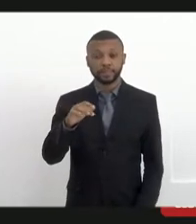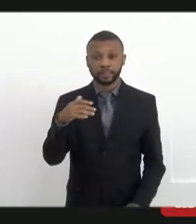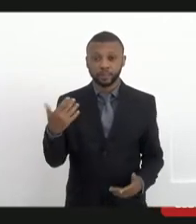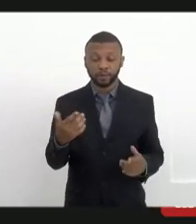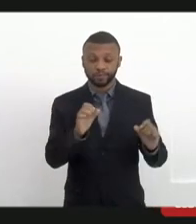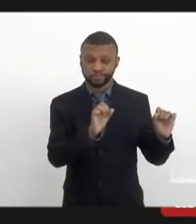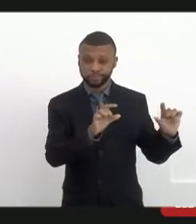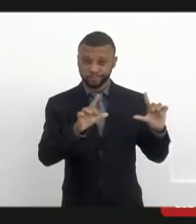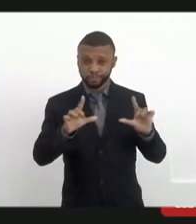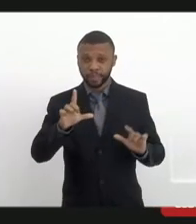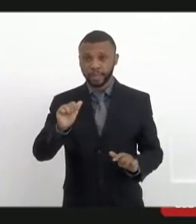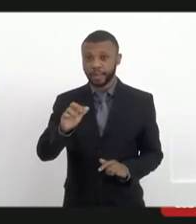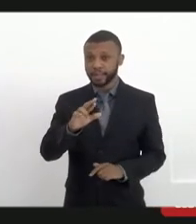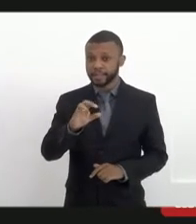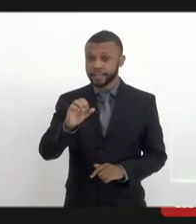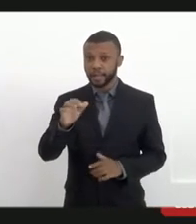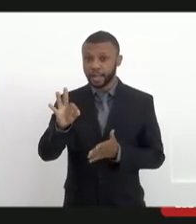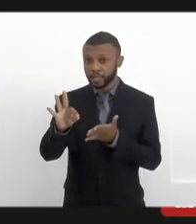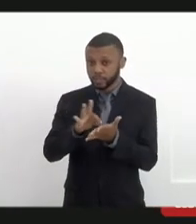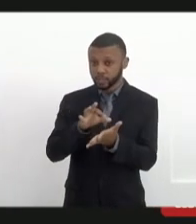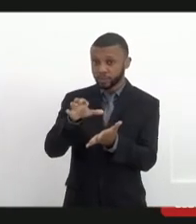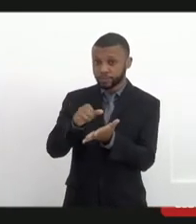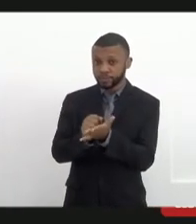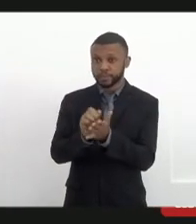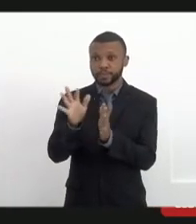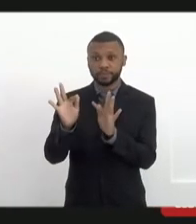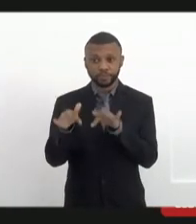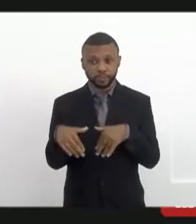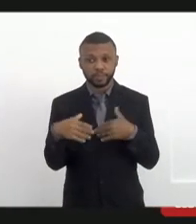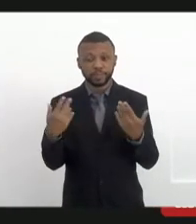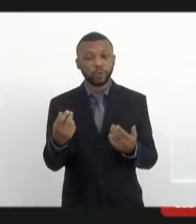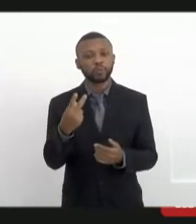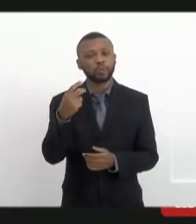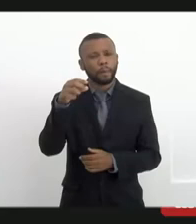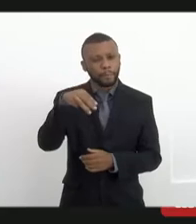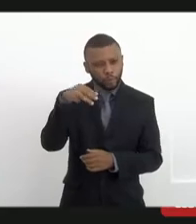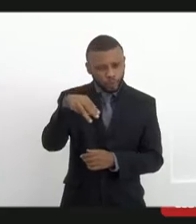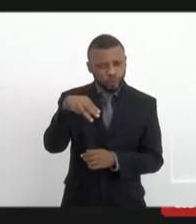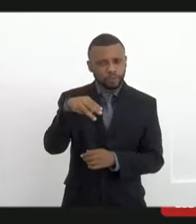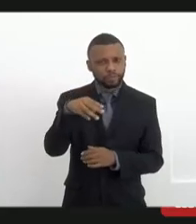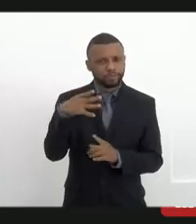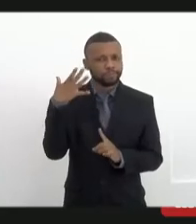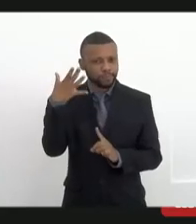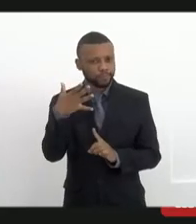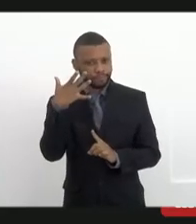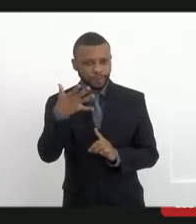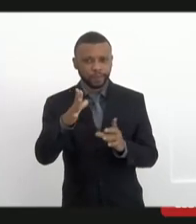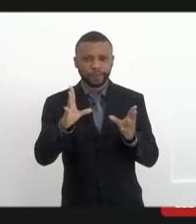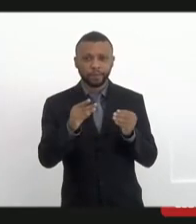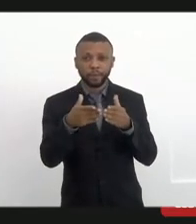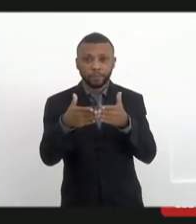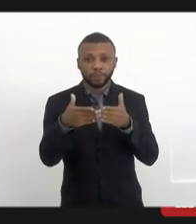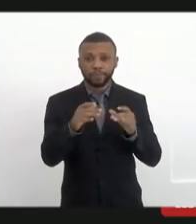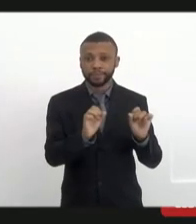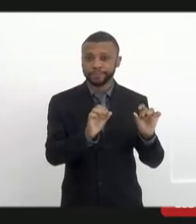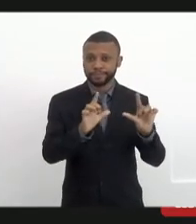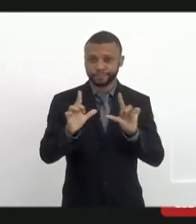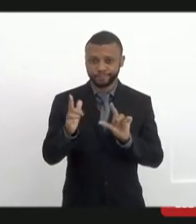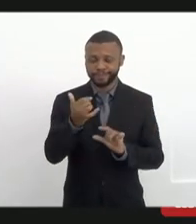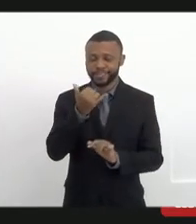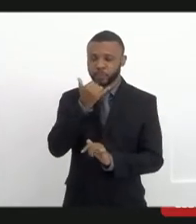as questões estavam encerradas, mas assim, Larissa, você fala dois minutinhos, então, por favor. Dois minutinhos, por gentileza, tá, Dani? Desculpe.